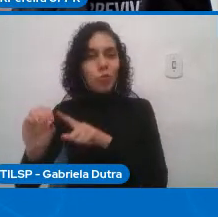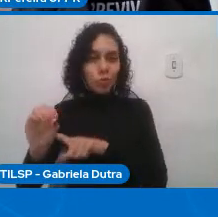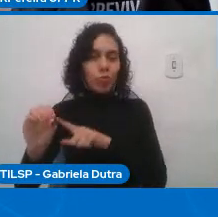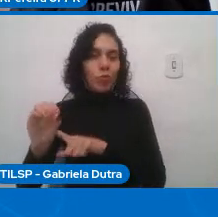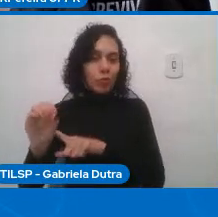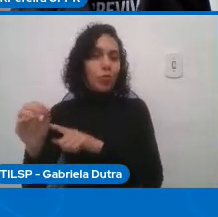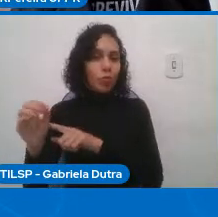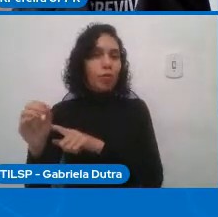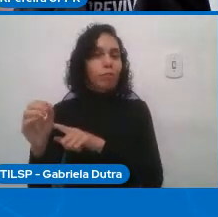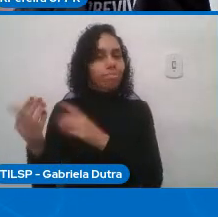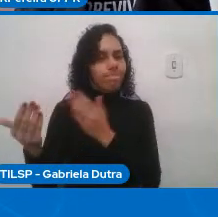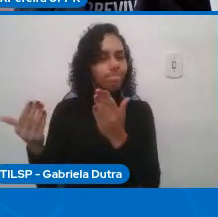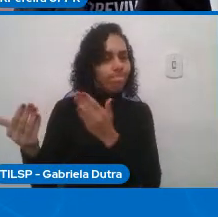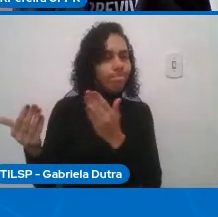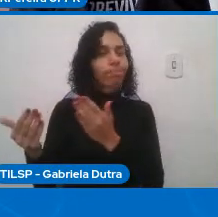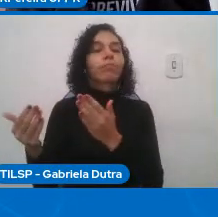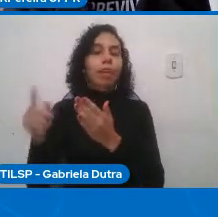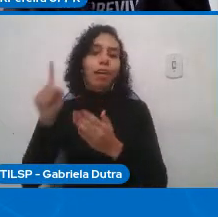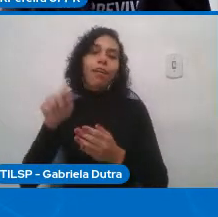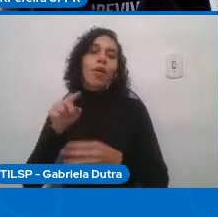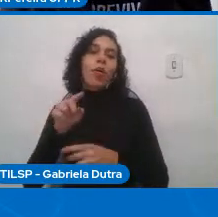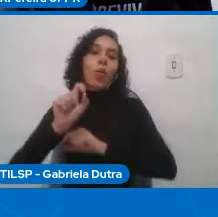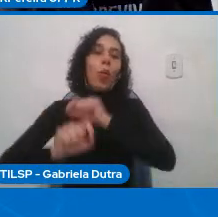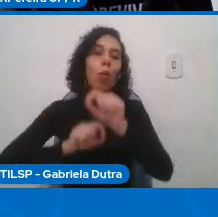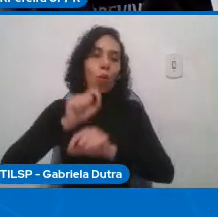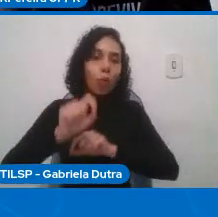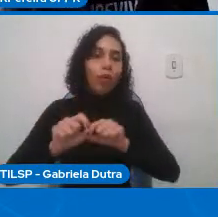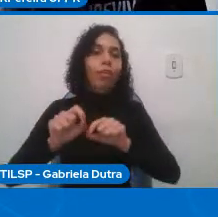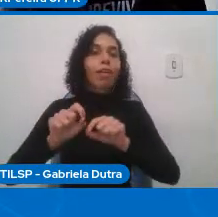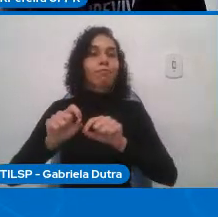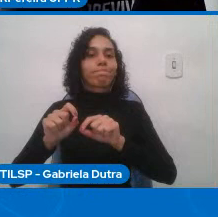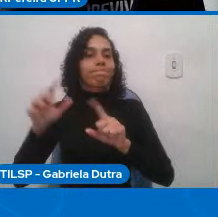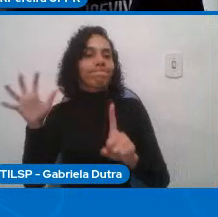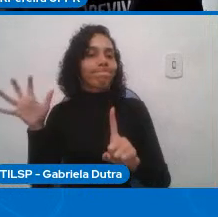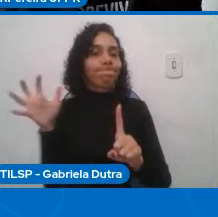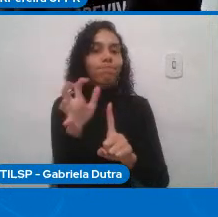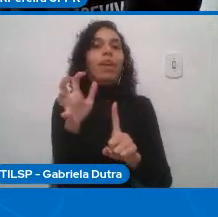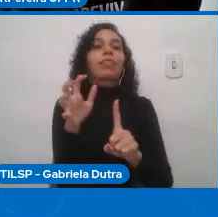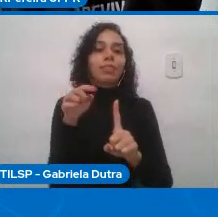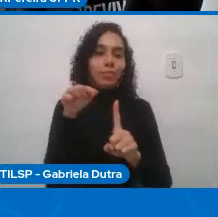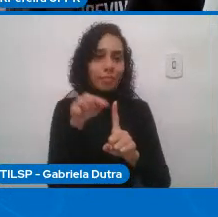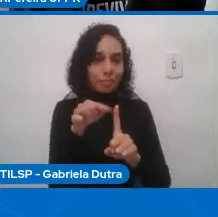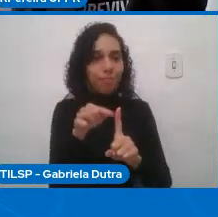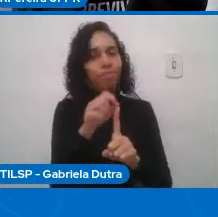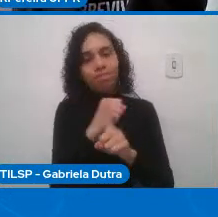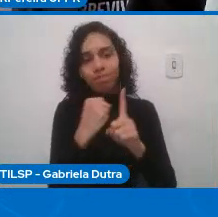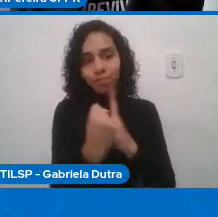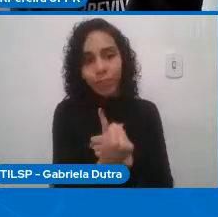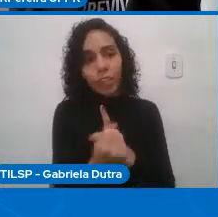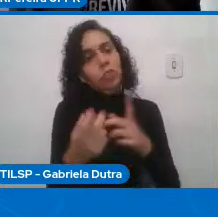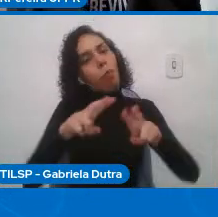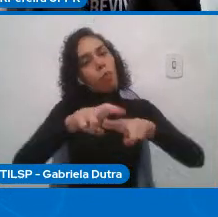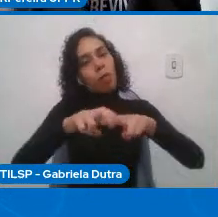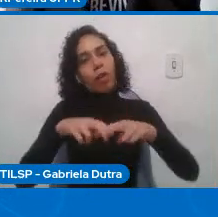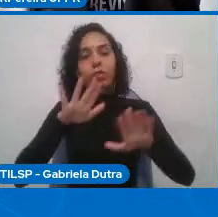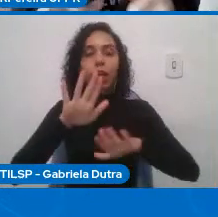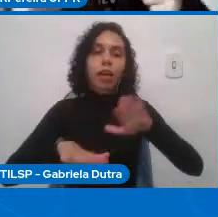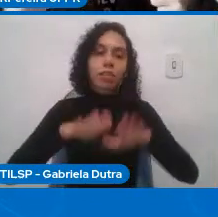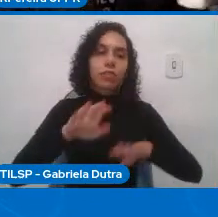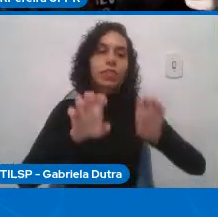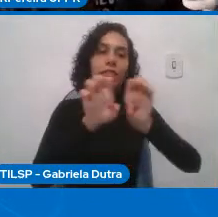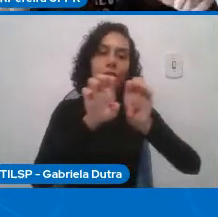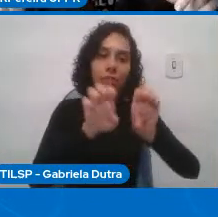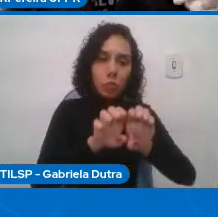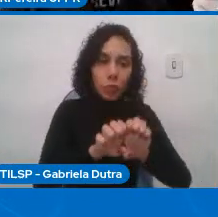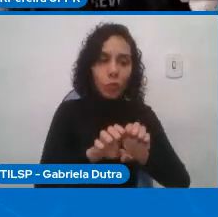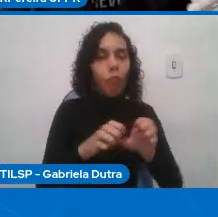no contexto em que elas são usadas por causa da infraestrutura ou da falta de infraestrutura, por causa,